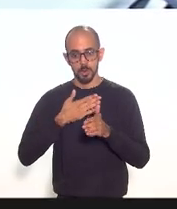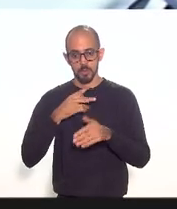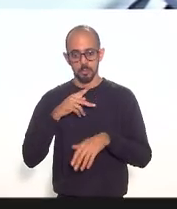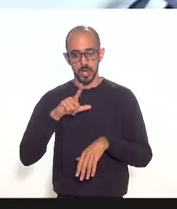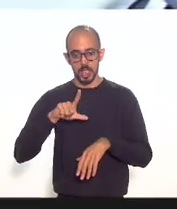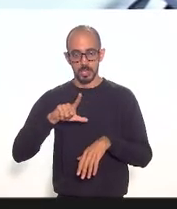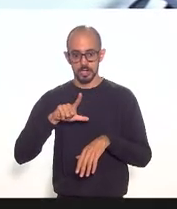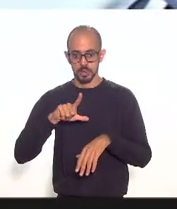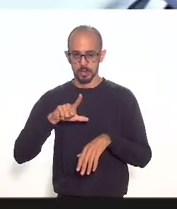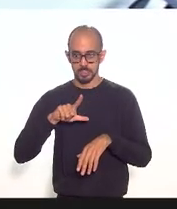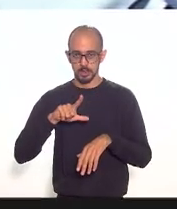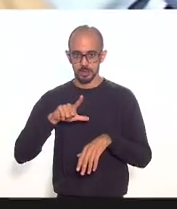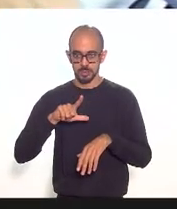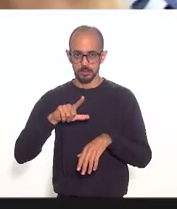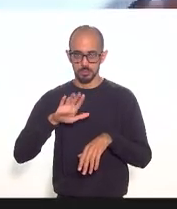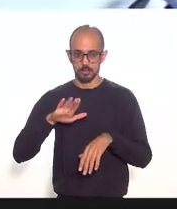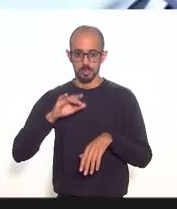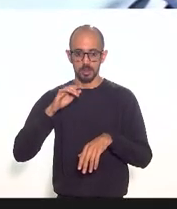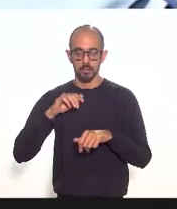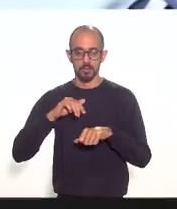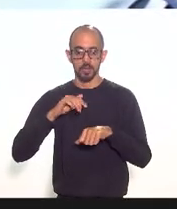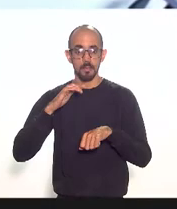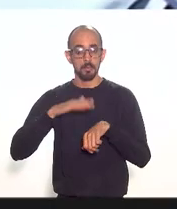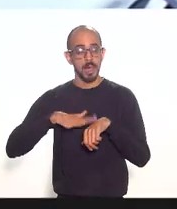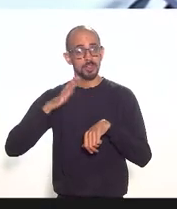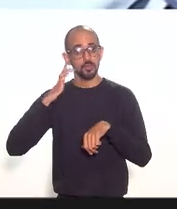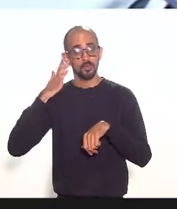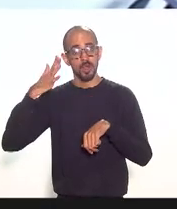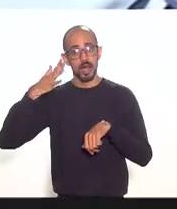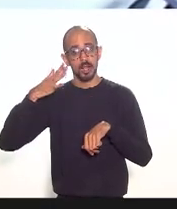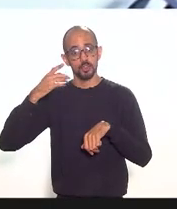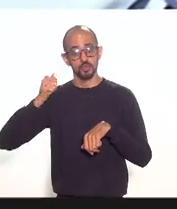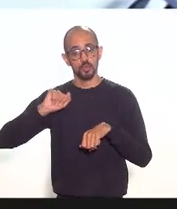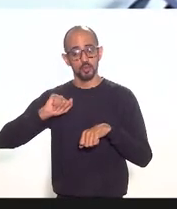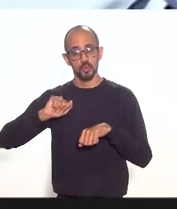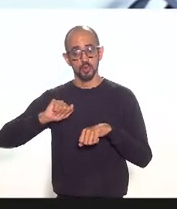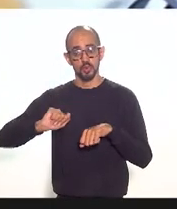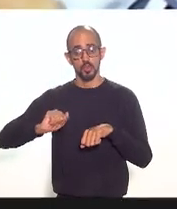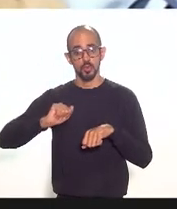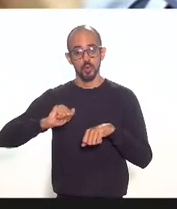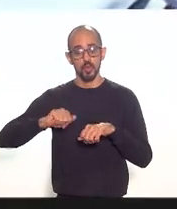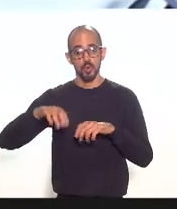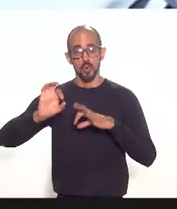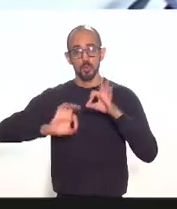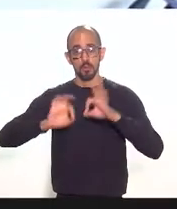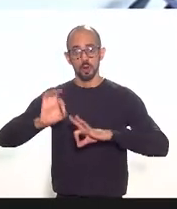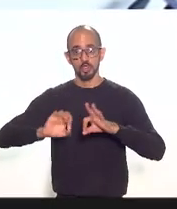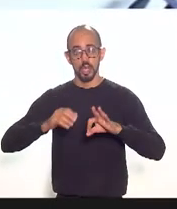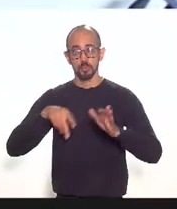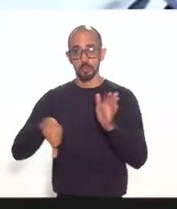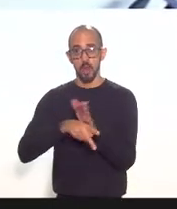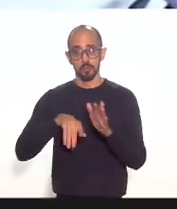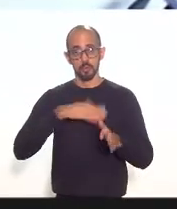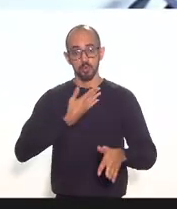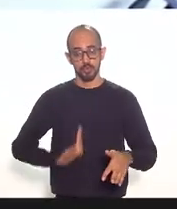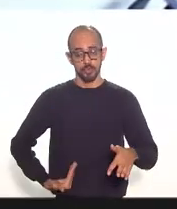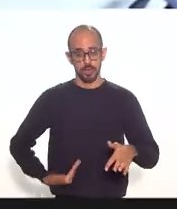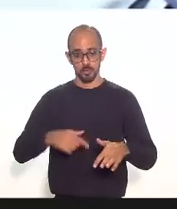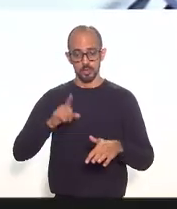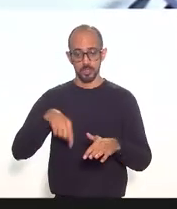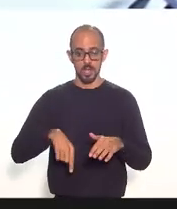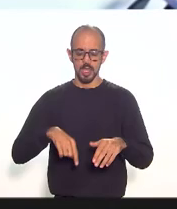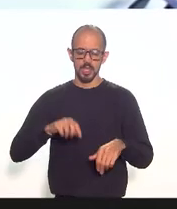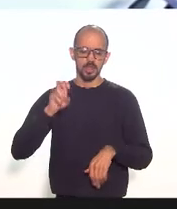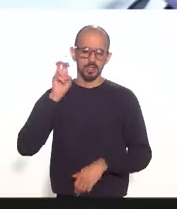de lei para facilitar a tramitação do projeto do governo que vai à pauta salvo erro de memória na